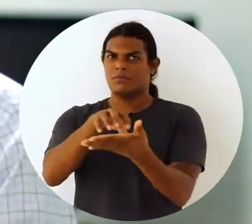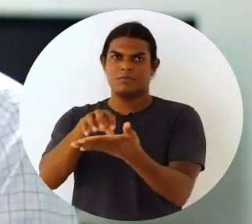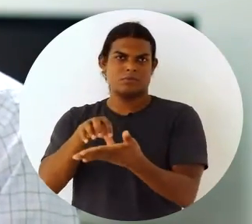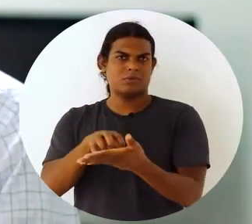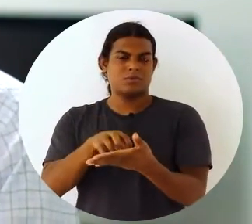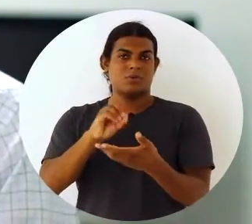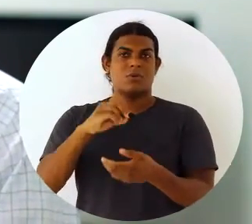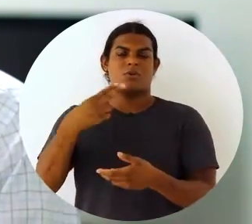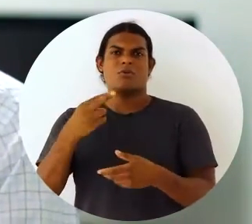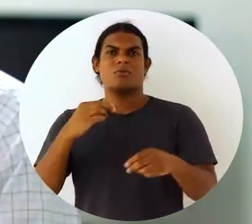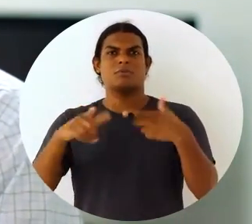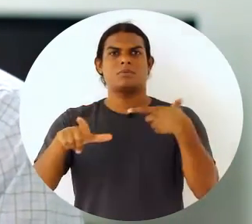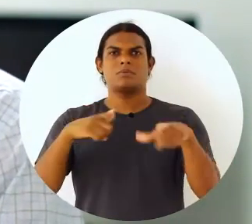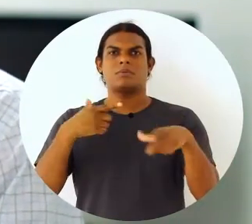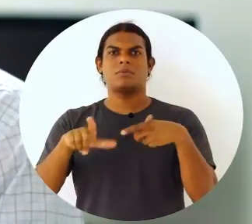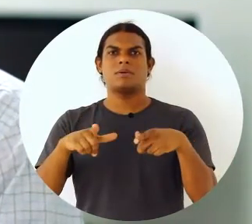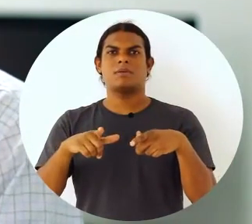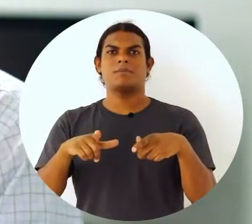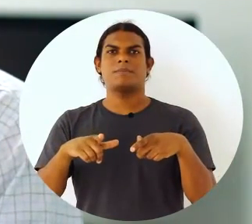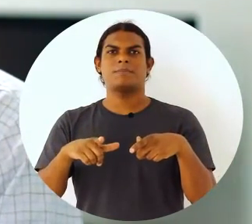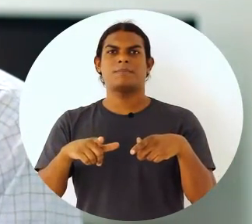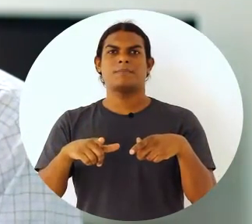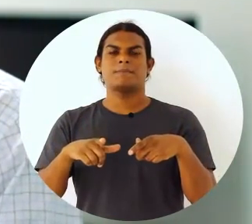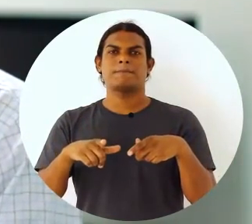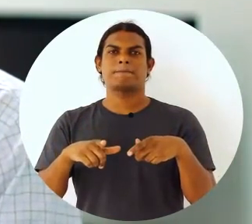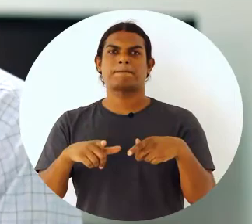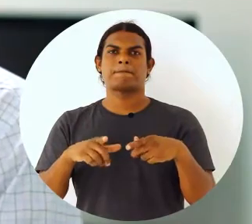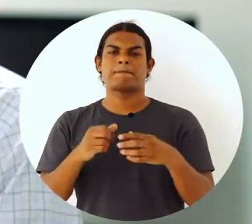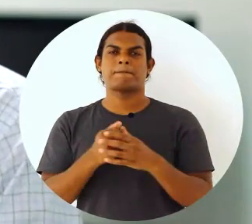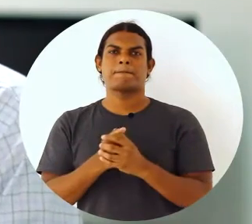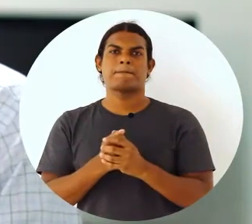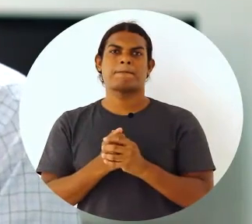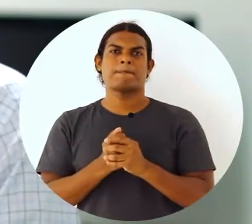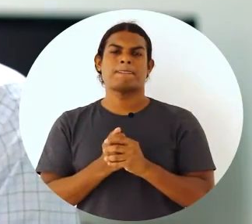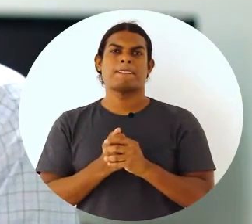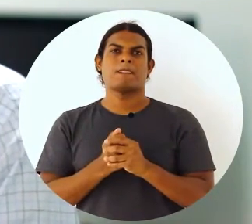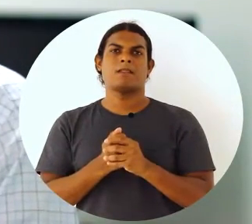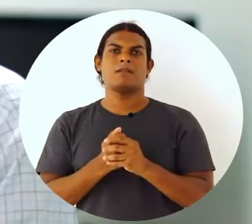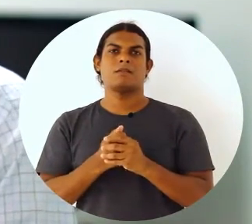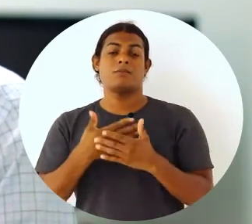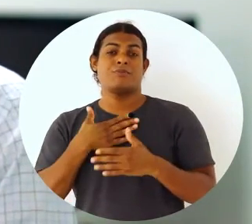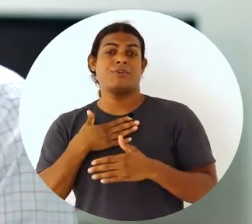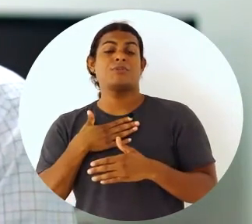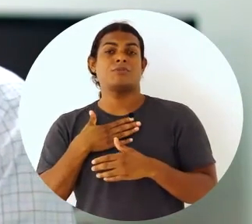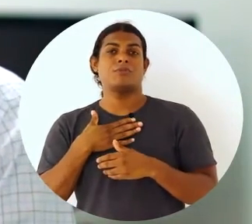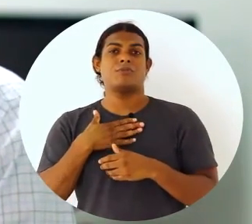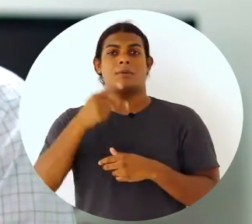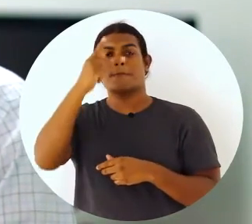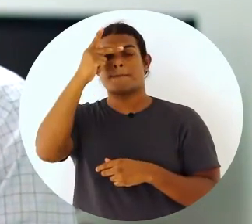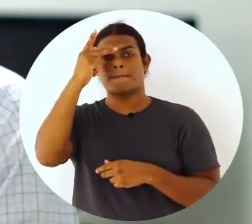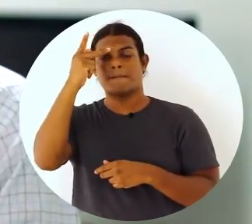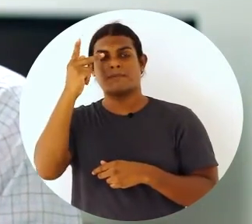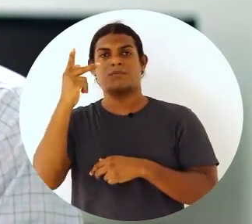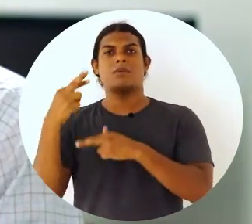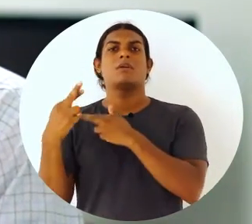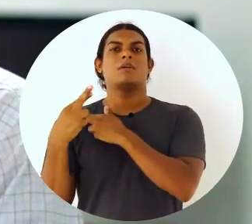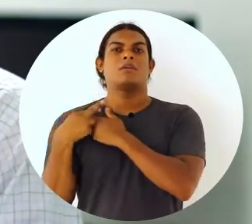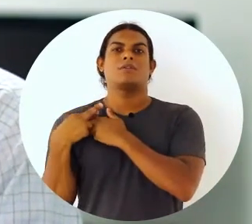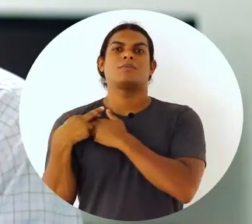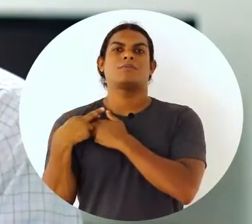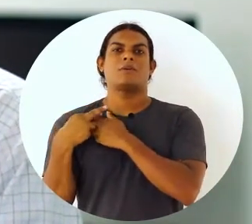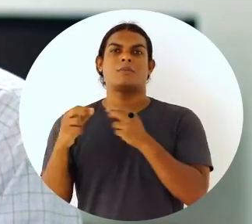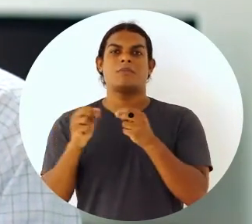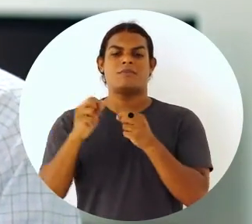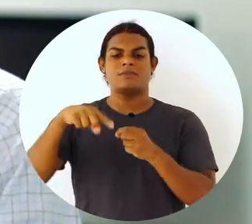então, eu, certamente, sou uma das pessoas que sou mais gabaritadas para poder falar sobre isso. Então,